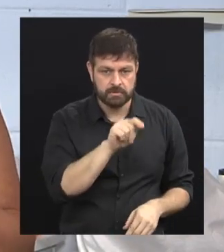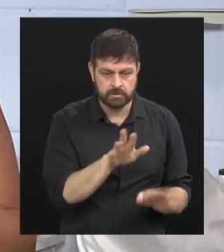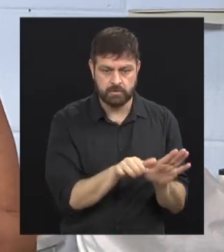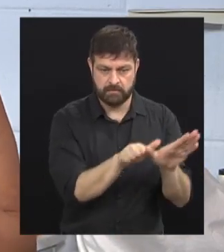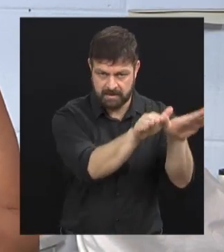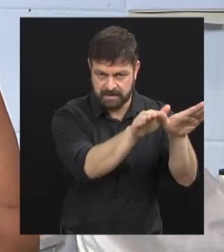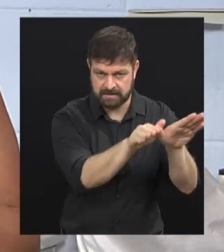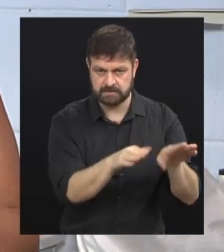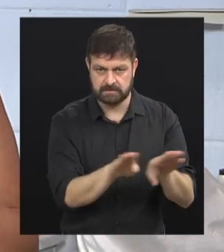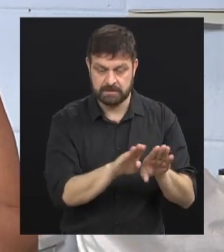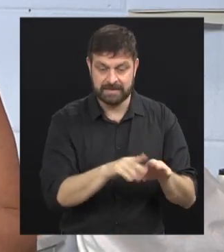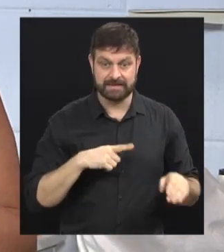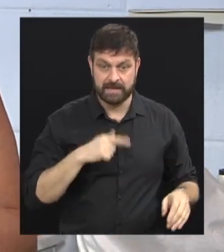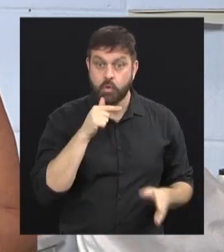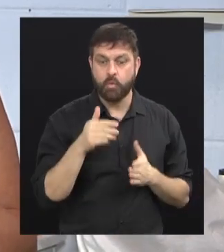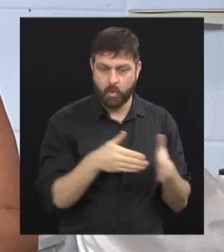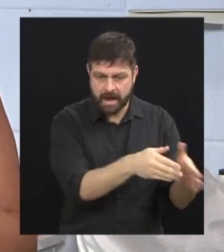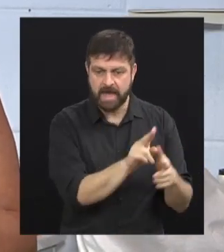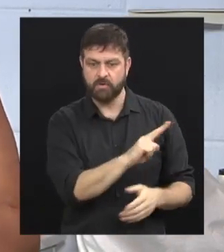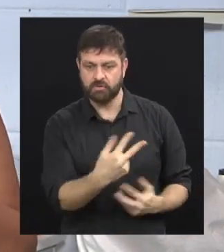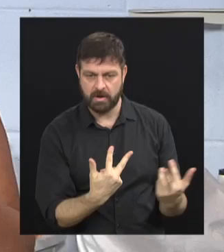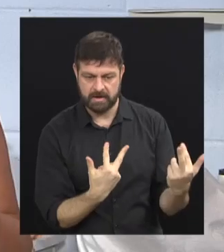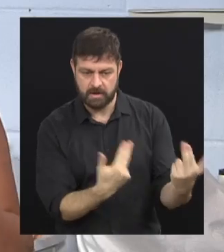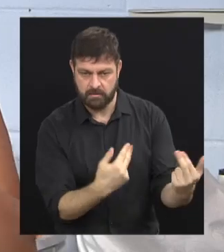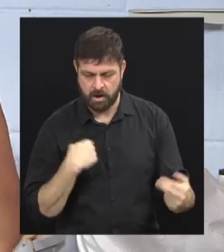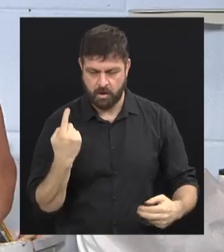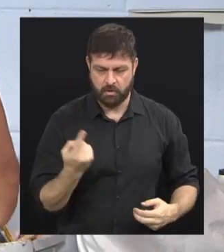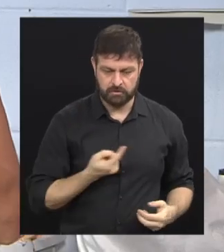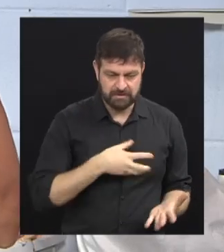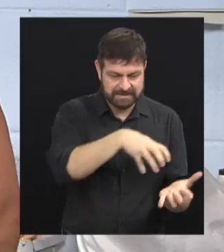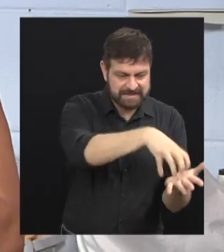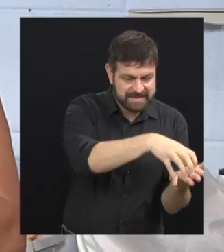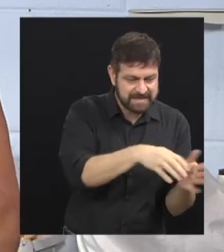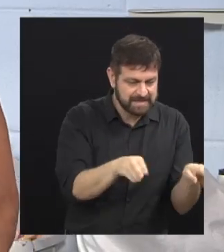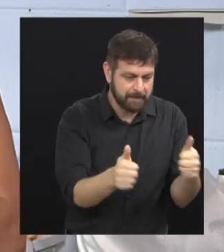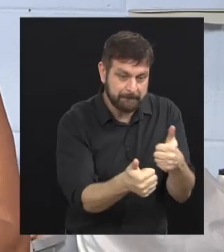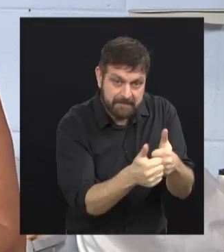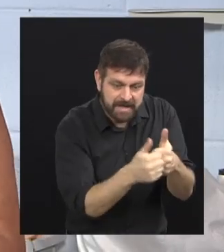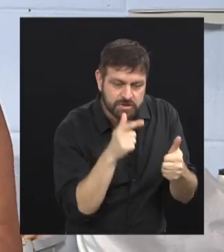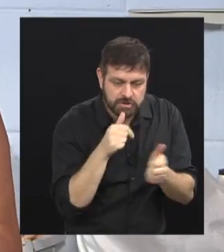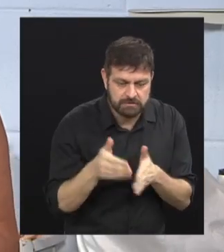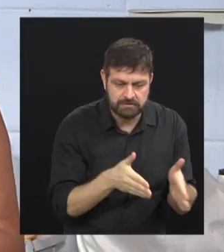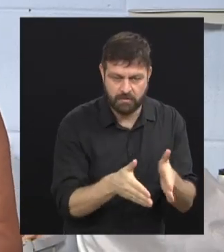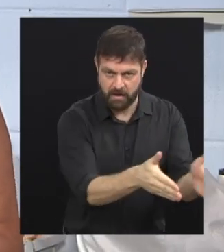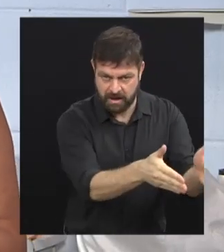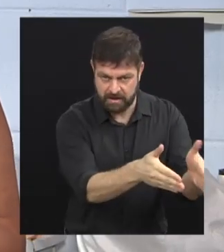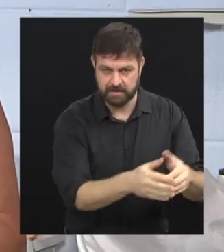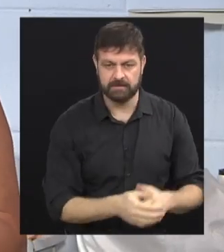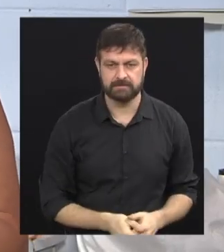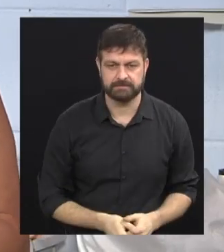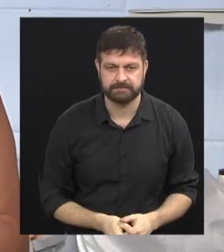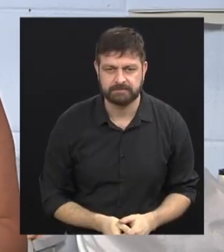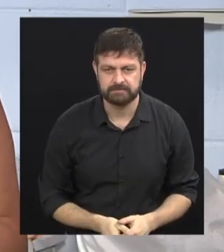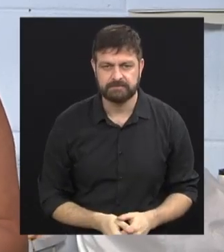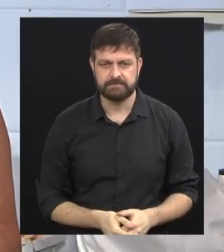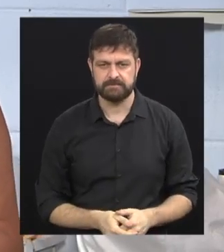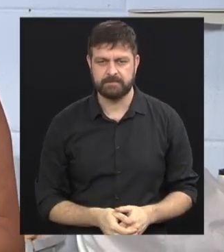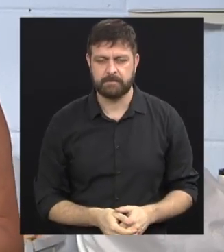pássaro, coincidentemente, passa o Ribeirão Enhumas aqui, do lado, e nós estamos hoje nesse espaço, do